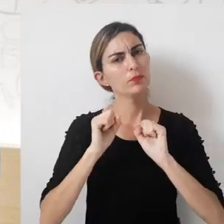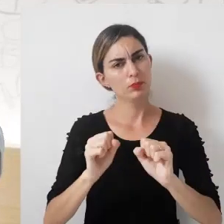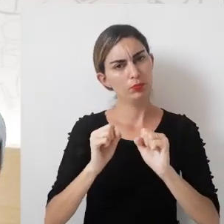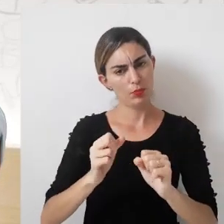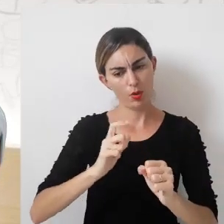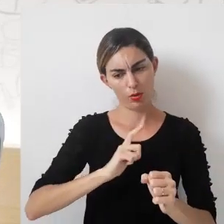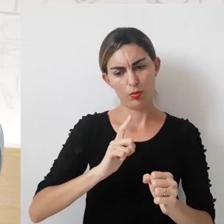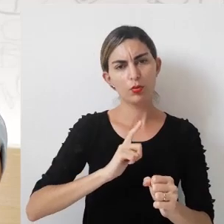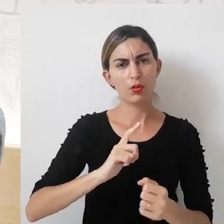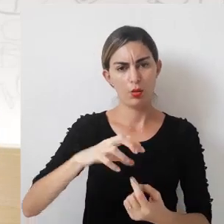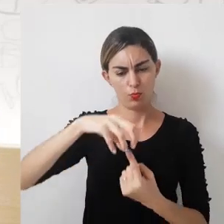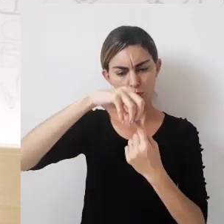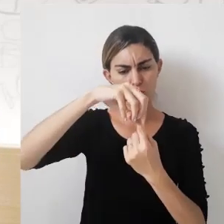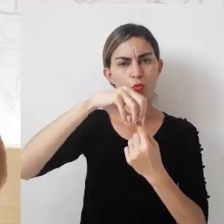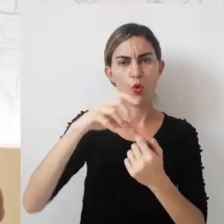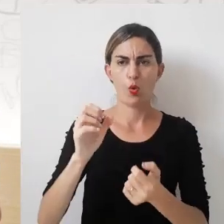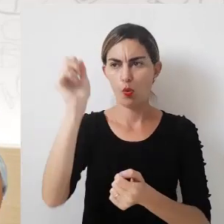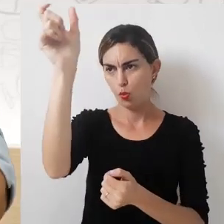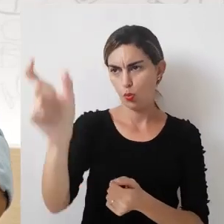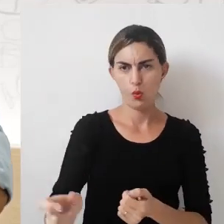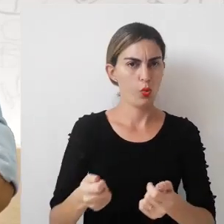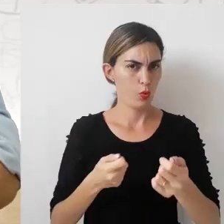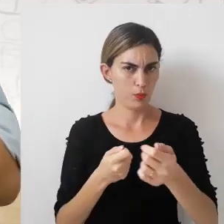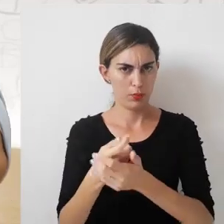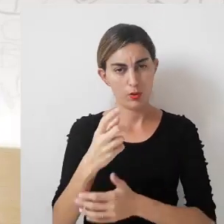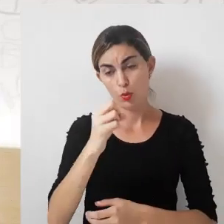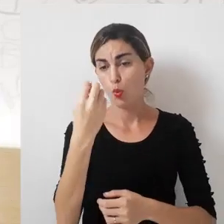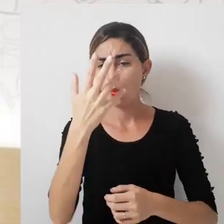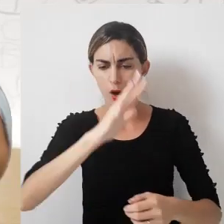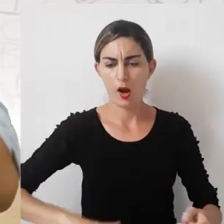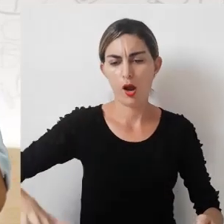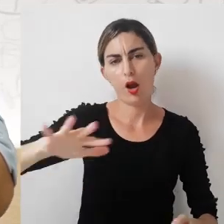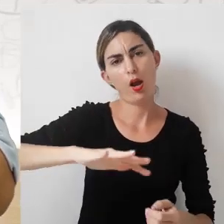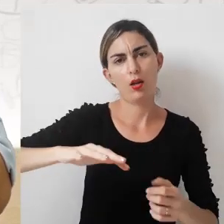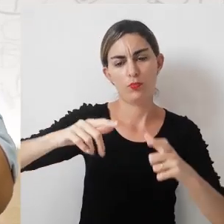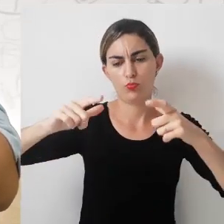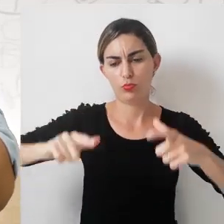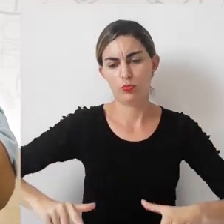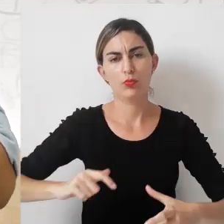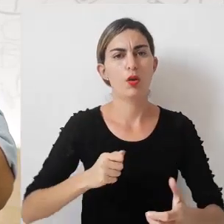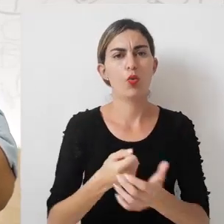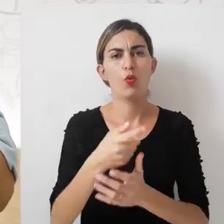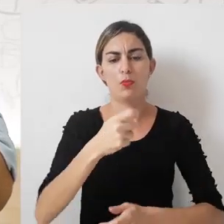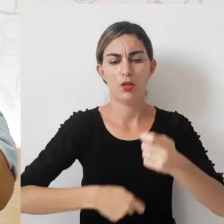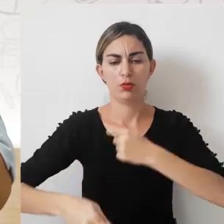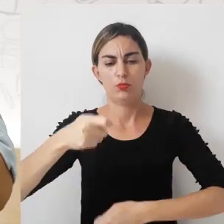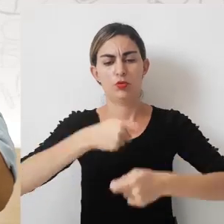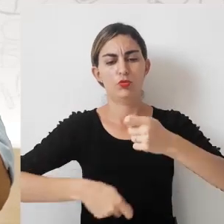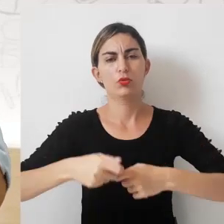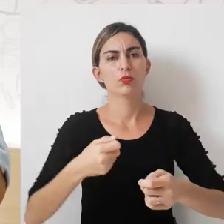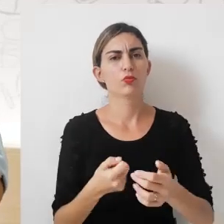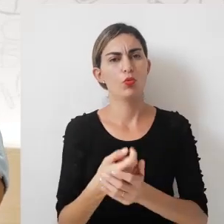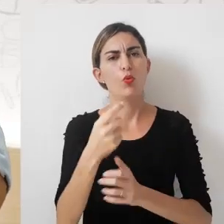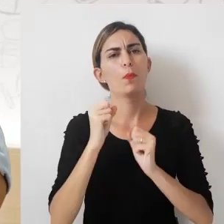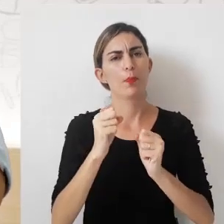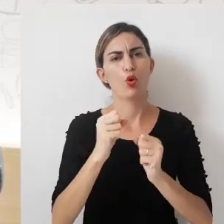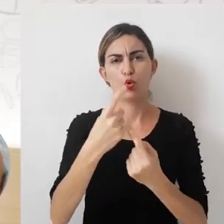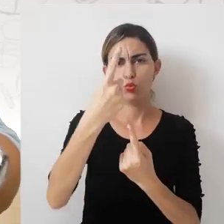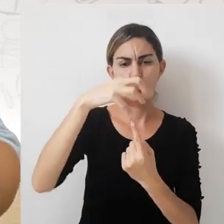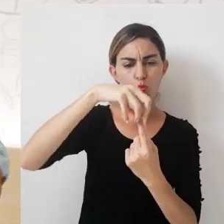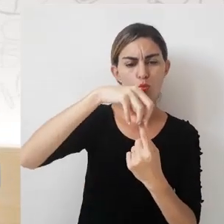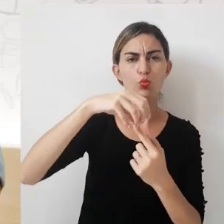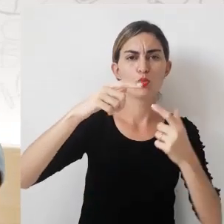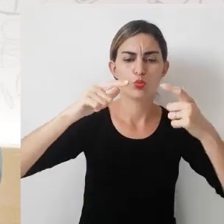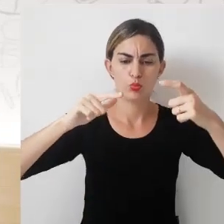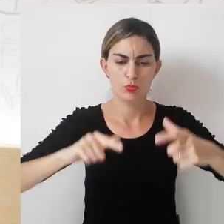pode ter a figura do comprador ou uma área de compras. A administração de compras pode ser exercida